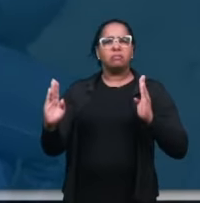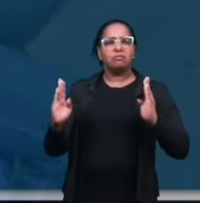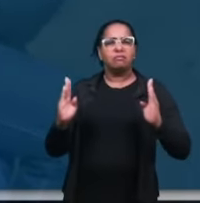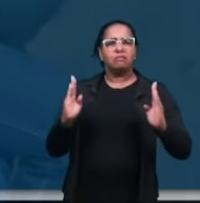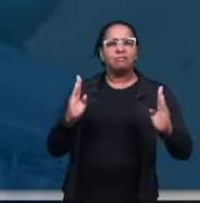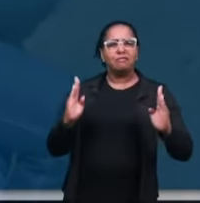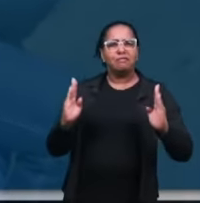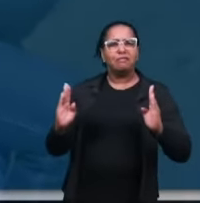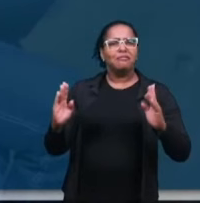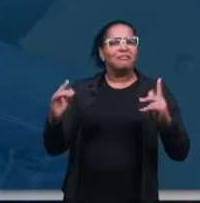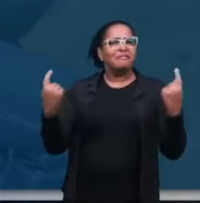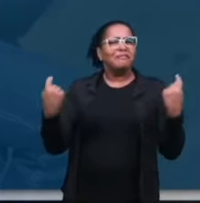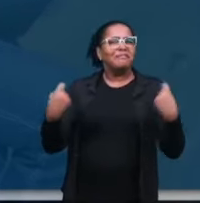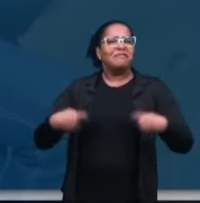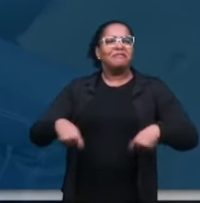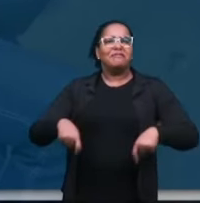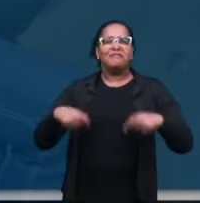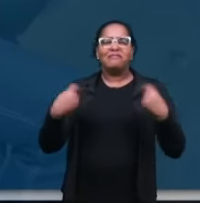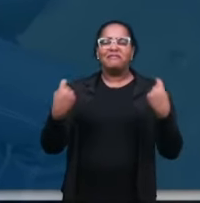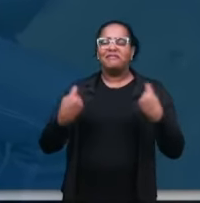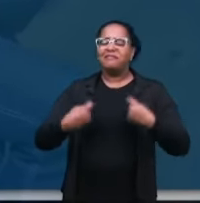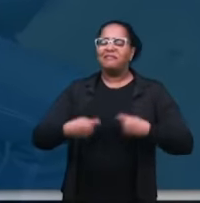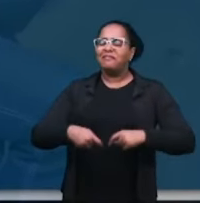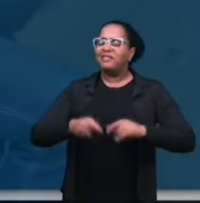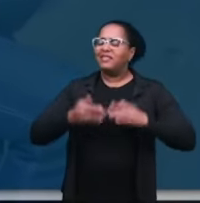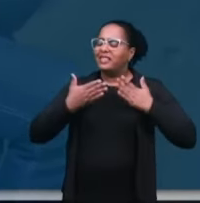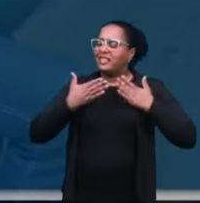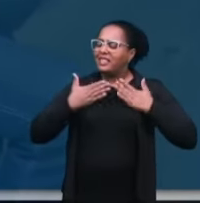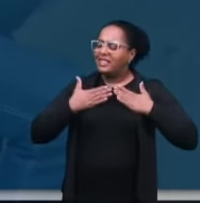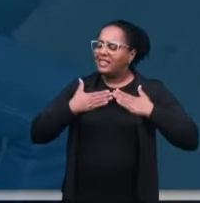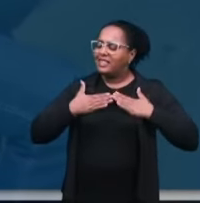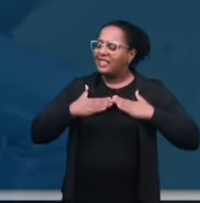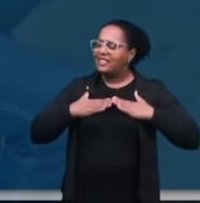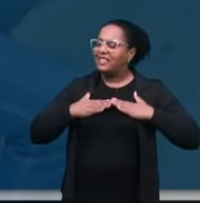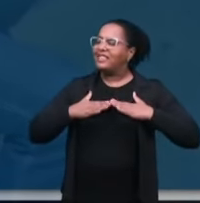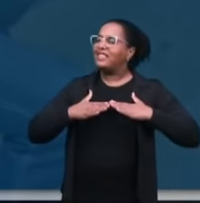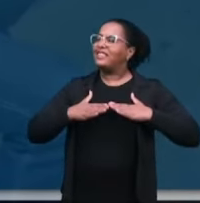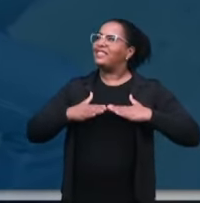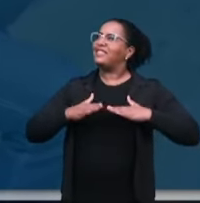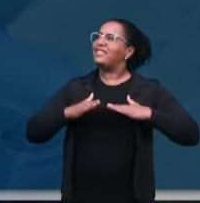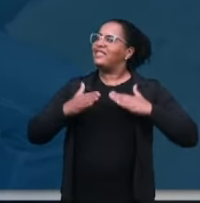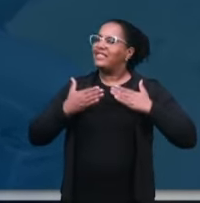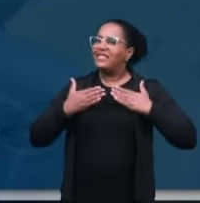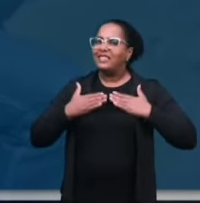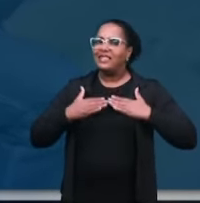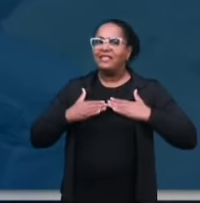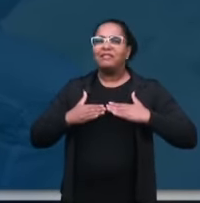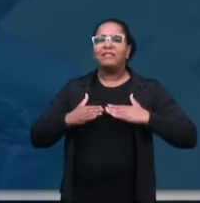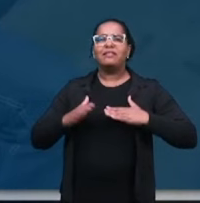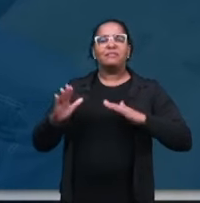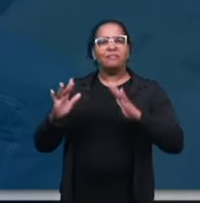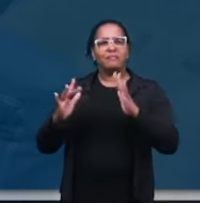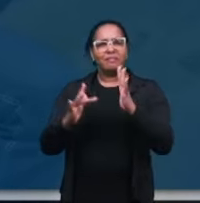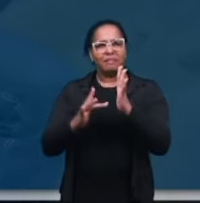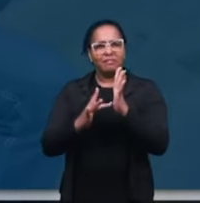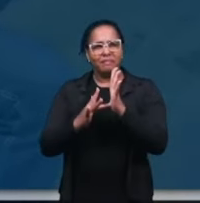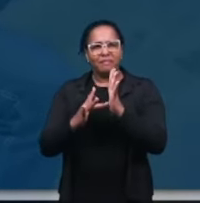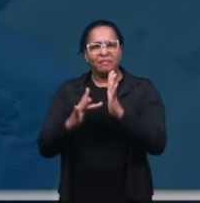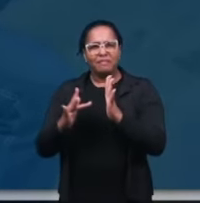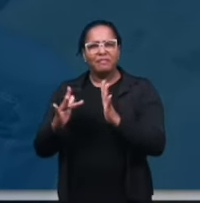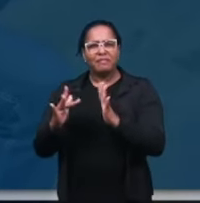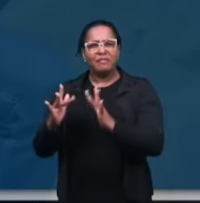preciso descansar Jesus leva minha